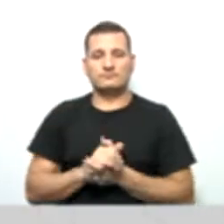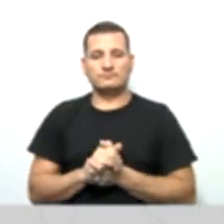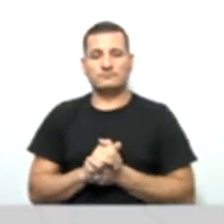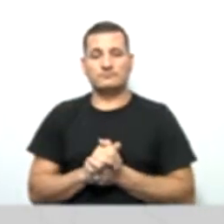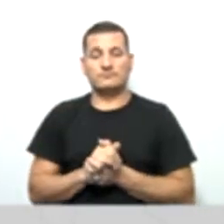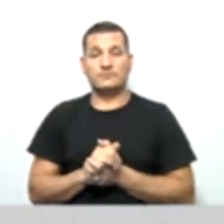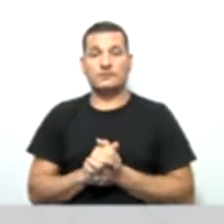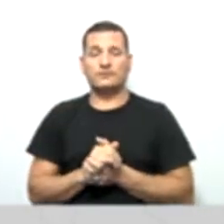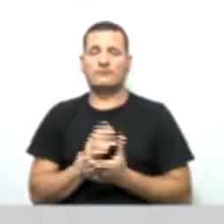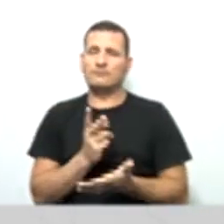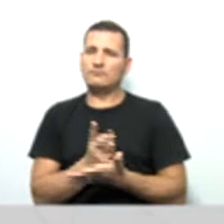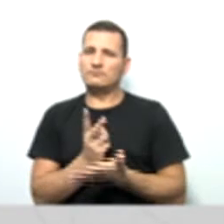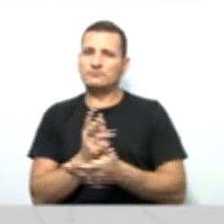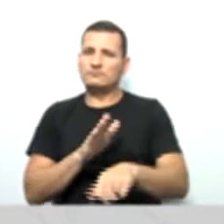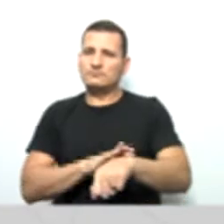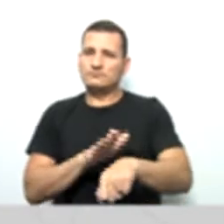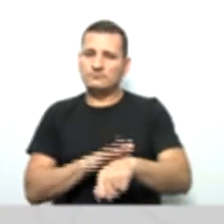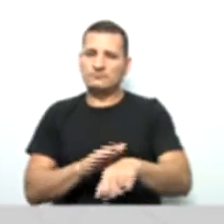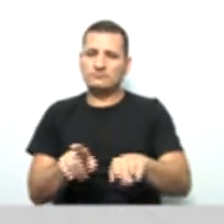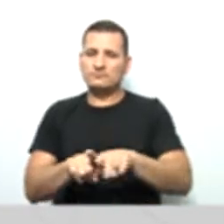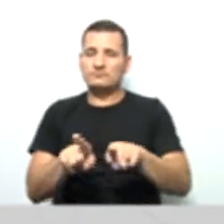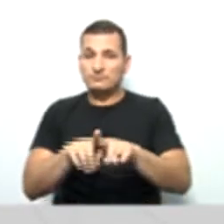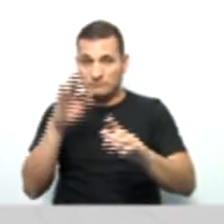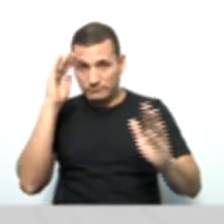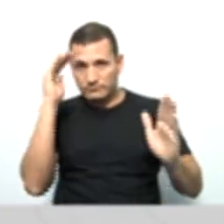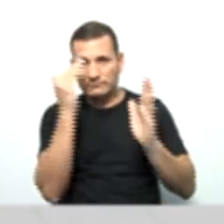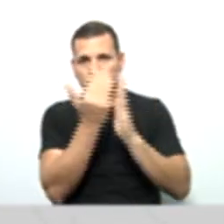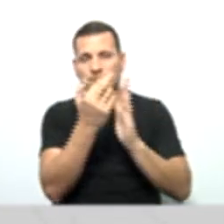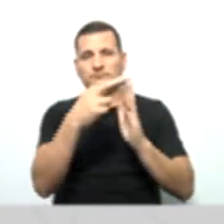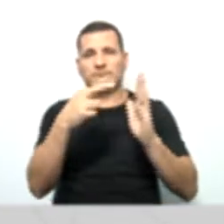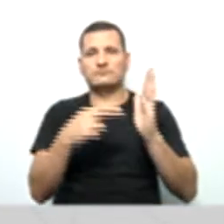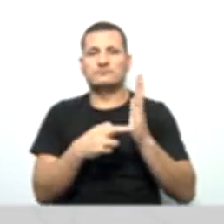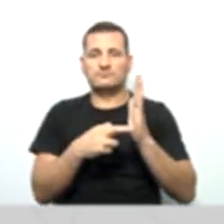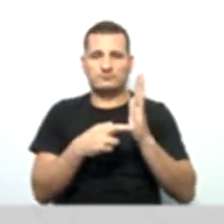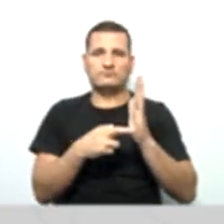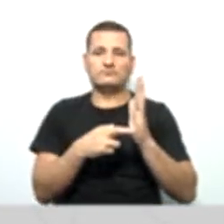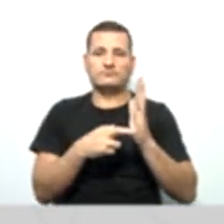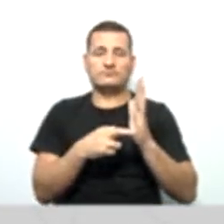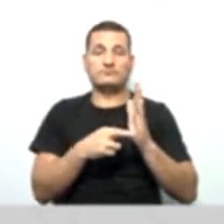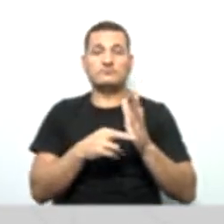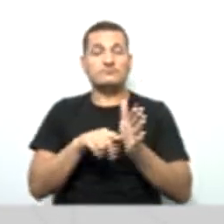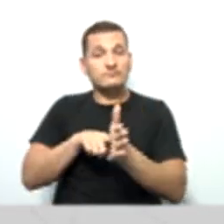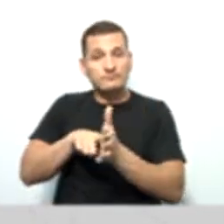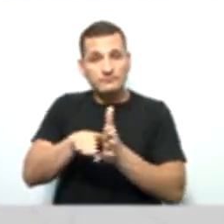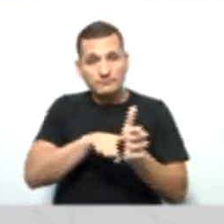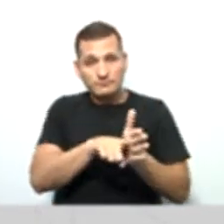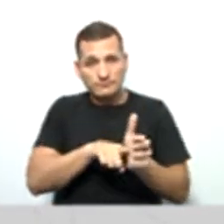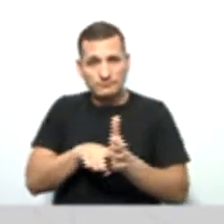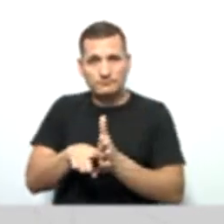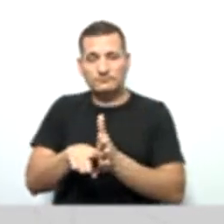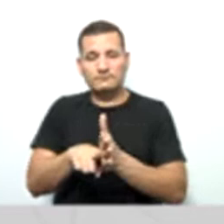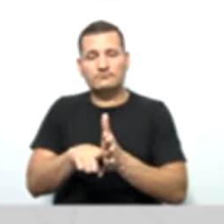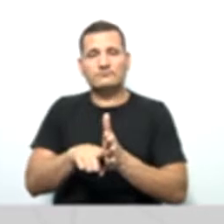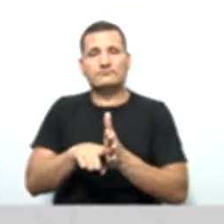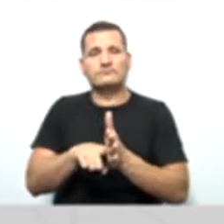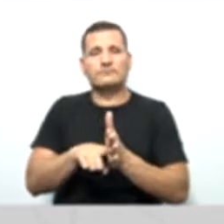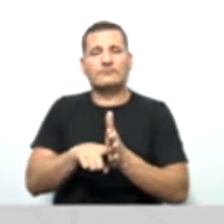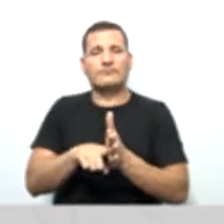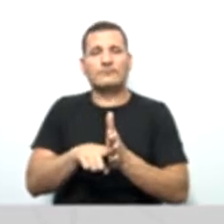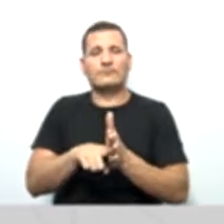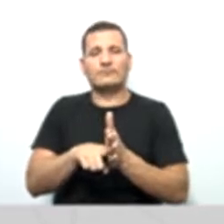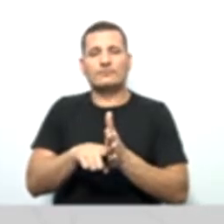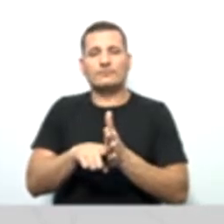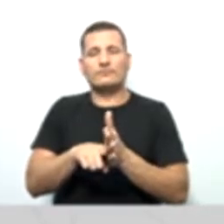mesmo tempo que cumpre suas normas específicas né. Então a auditoria aí não é como